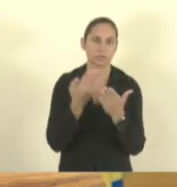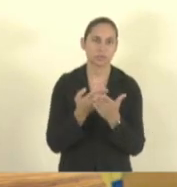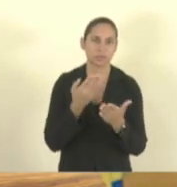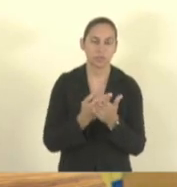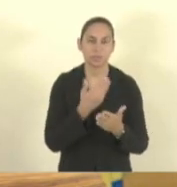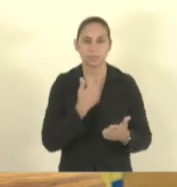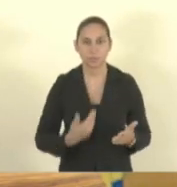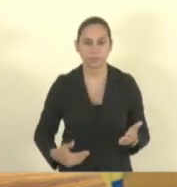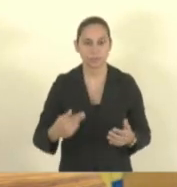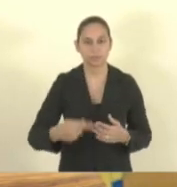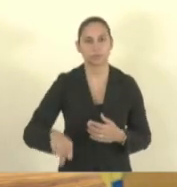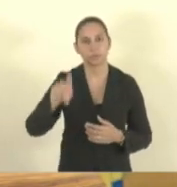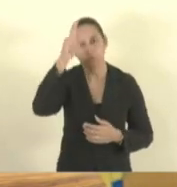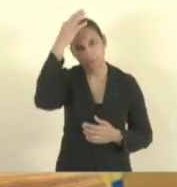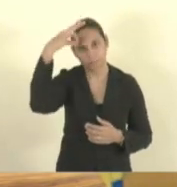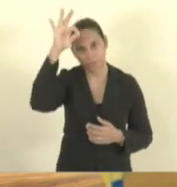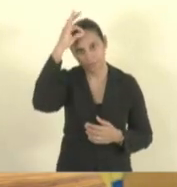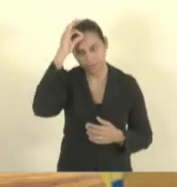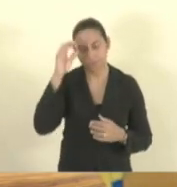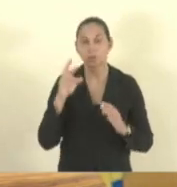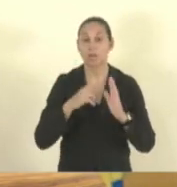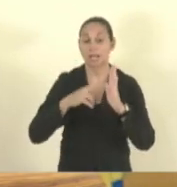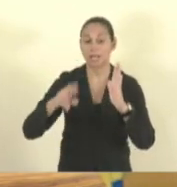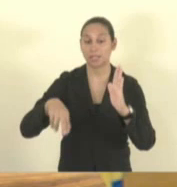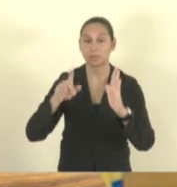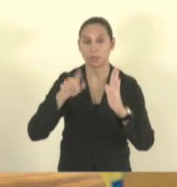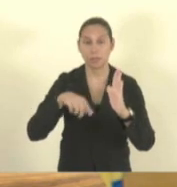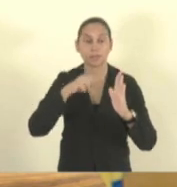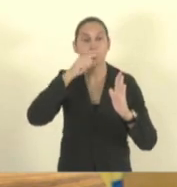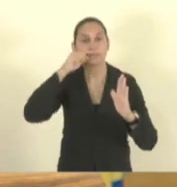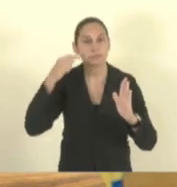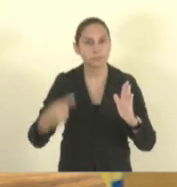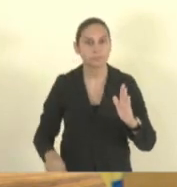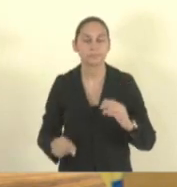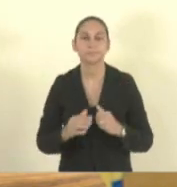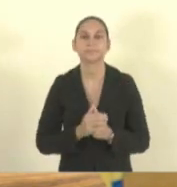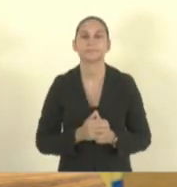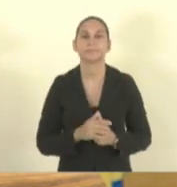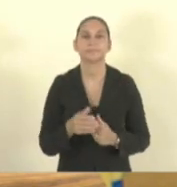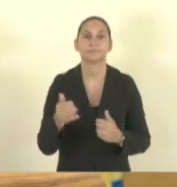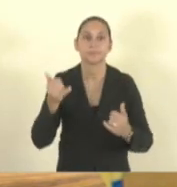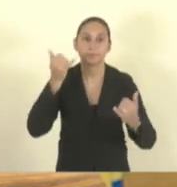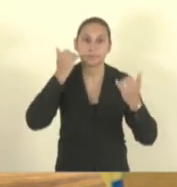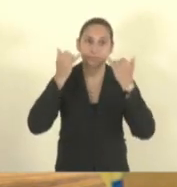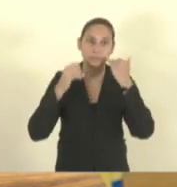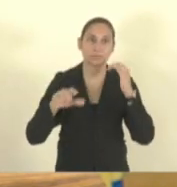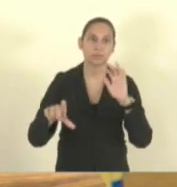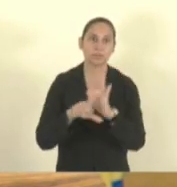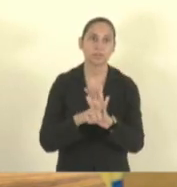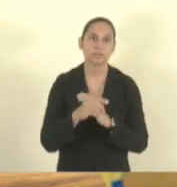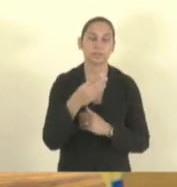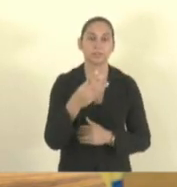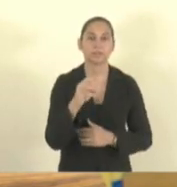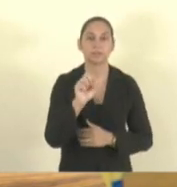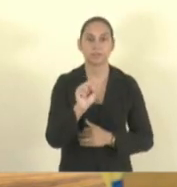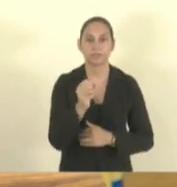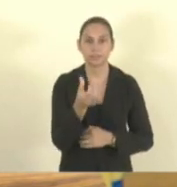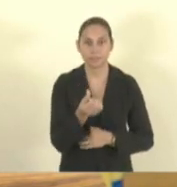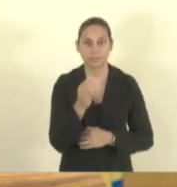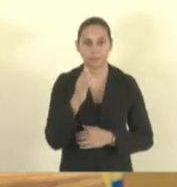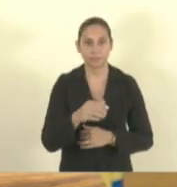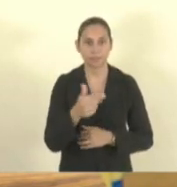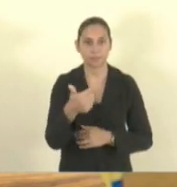Santo. Relator, Deputado Capitão Assunção. Proposições sobre estradas. Projeto de lei número 386, de